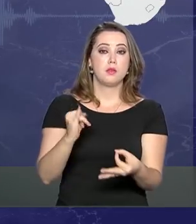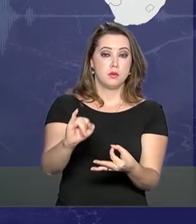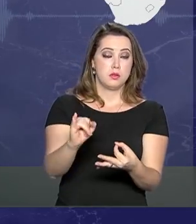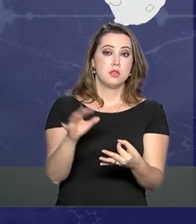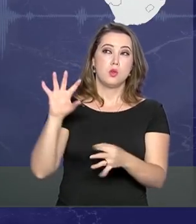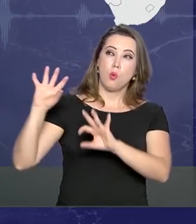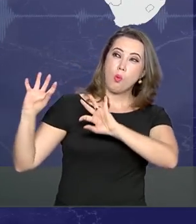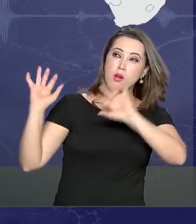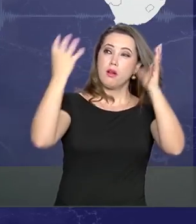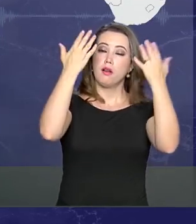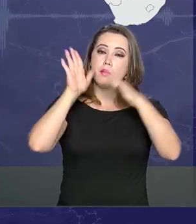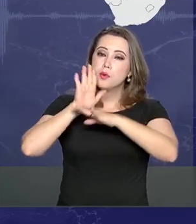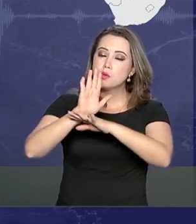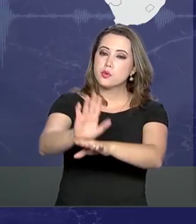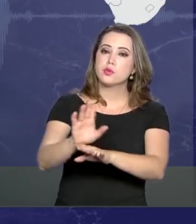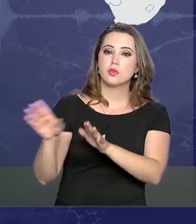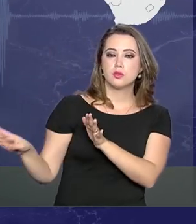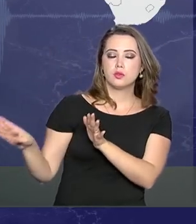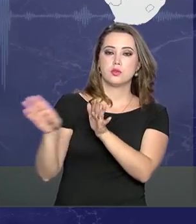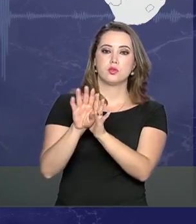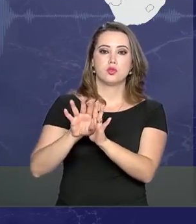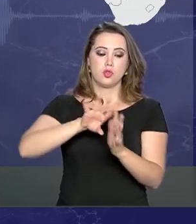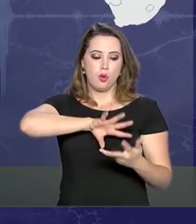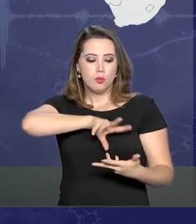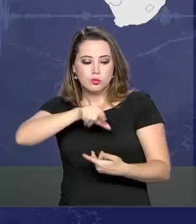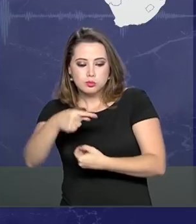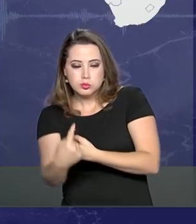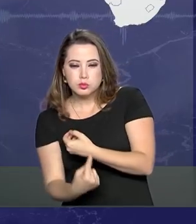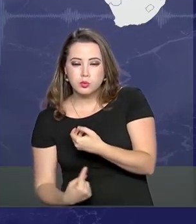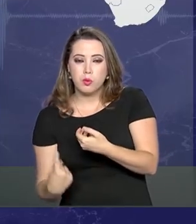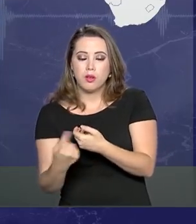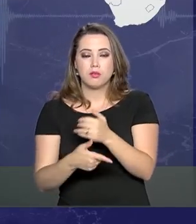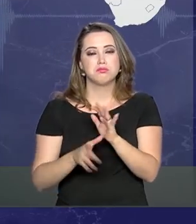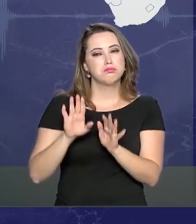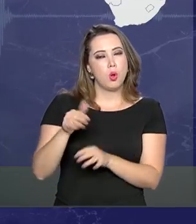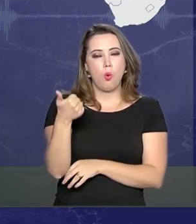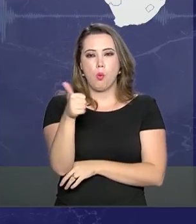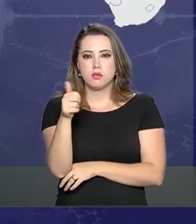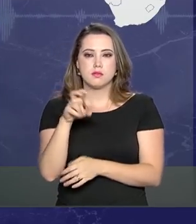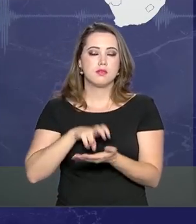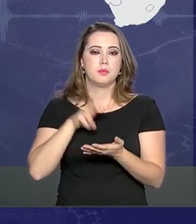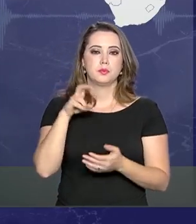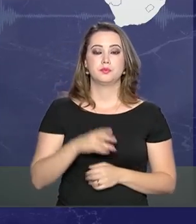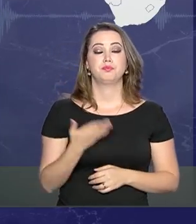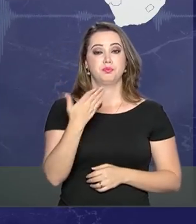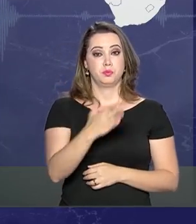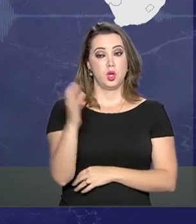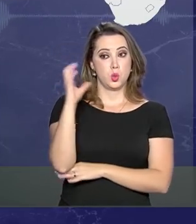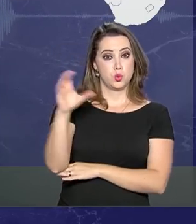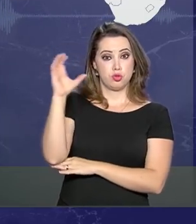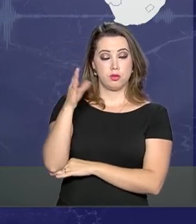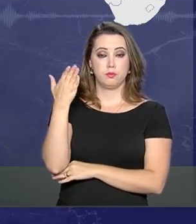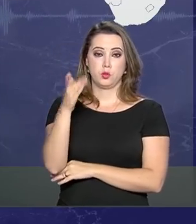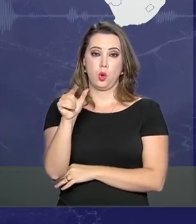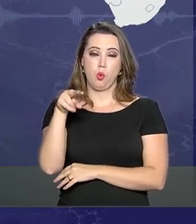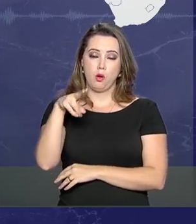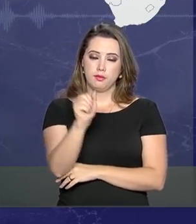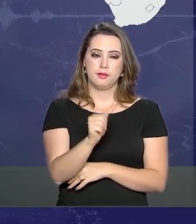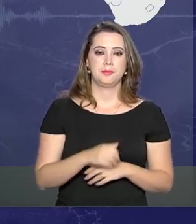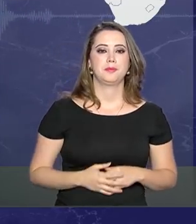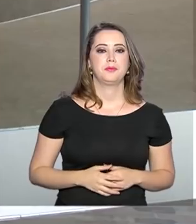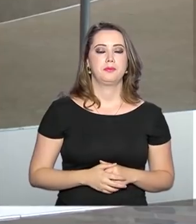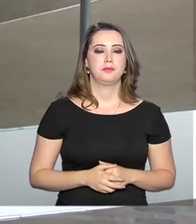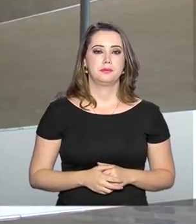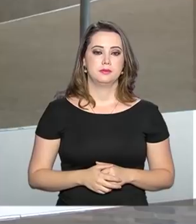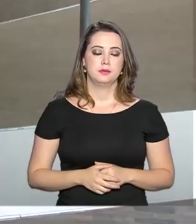previsão do tempo ajudar, chegaremos à Antártica pouco antes das 11 da manhã. De Punta Arenas, no Chile, Luana Karen.